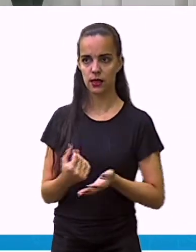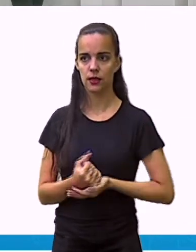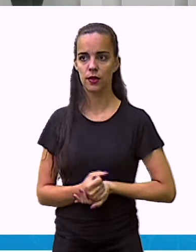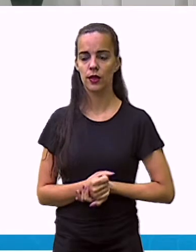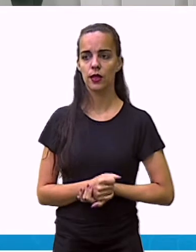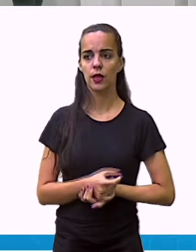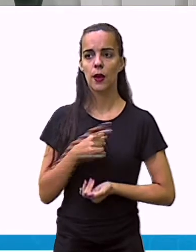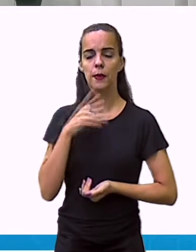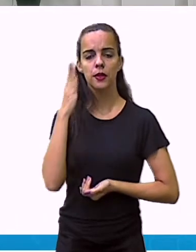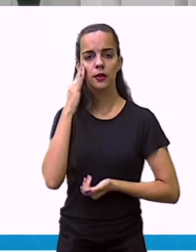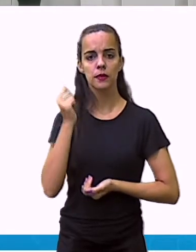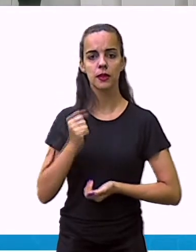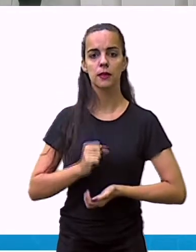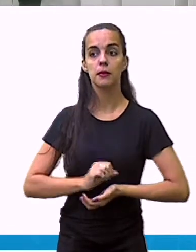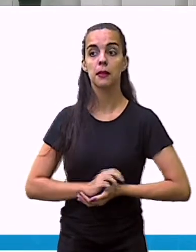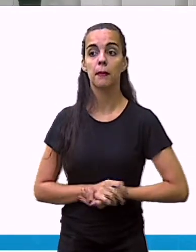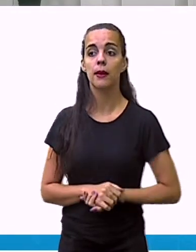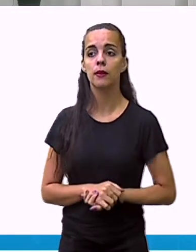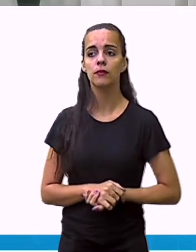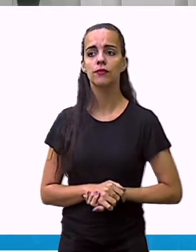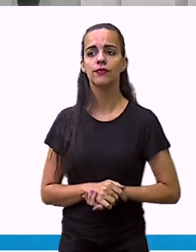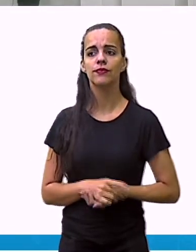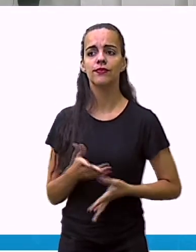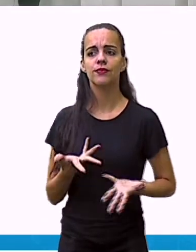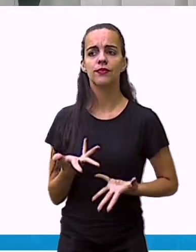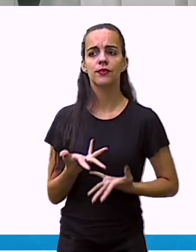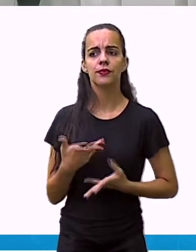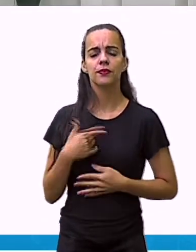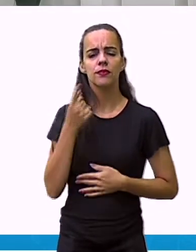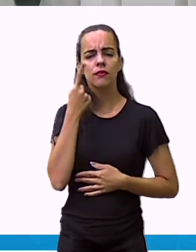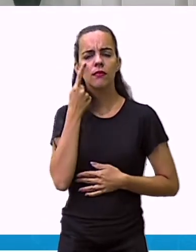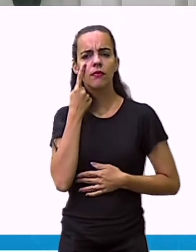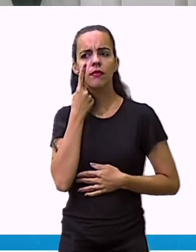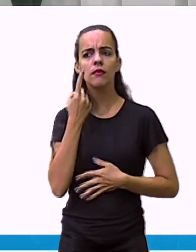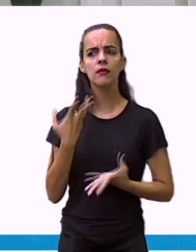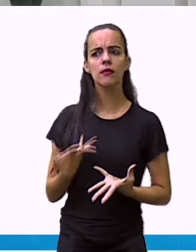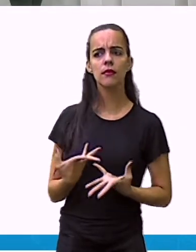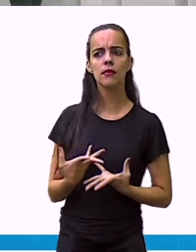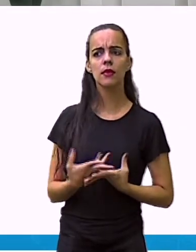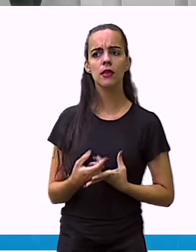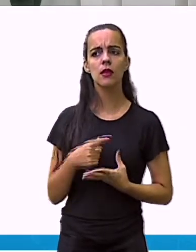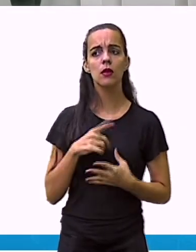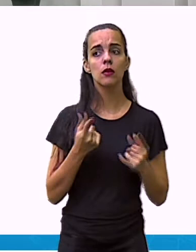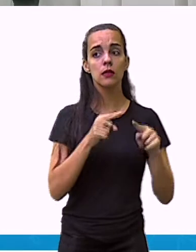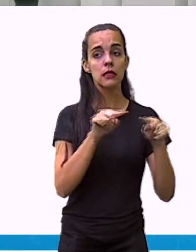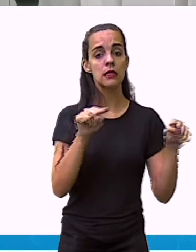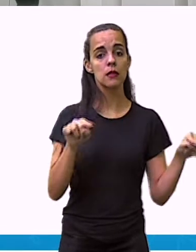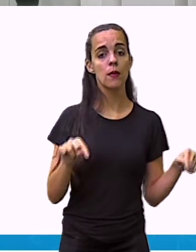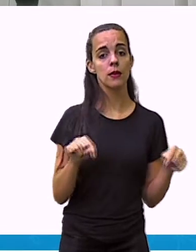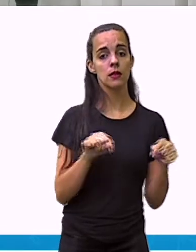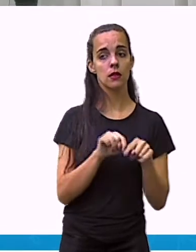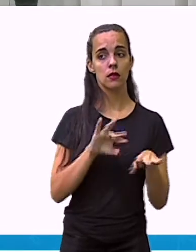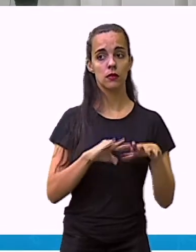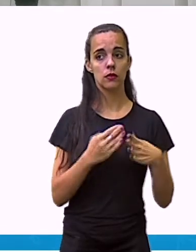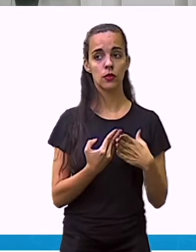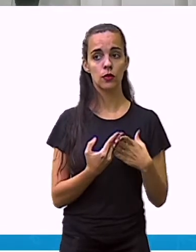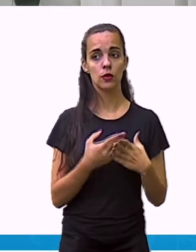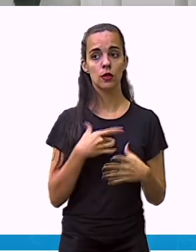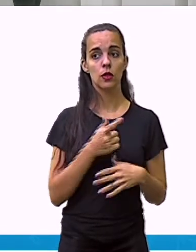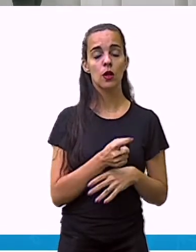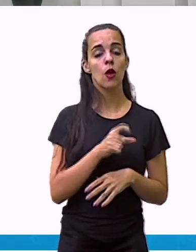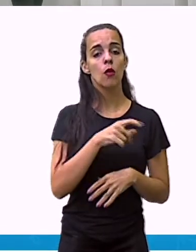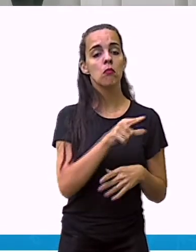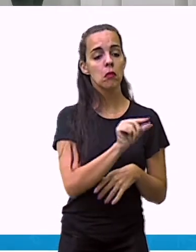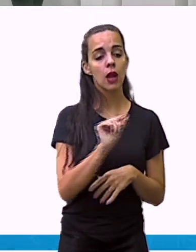fictícios, ok? E nós vamos agora averiguar em uma sala os animais de